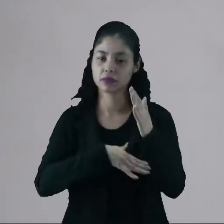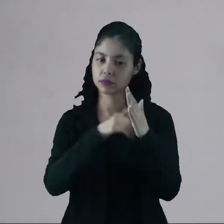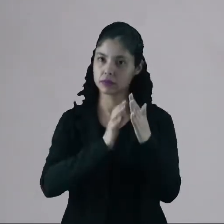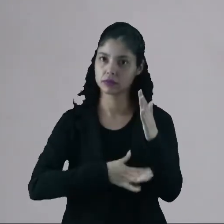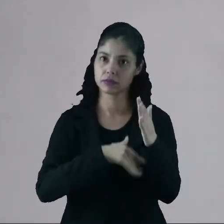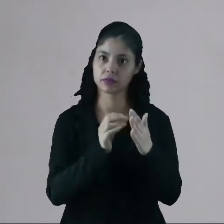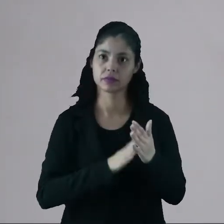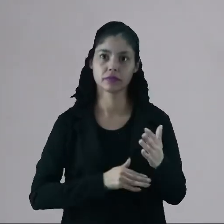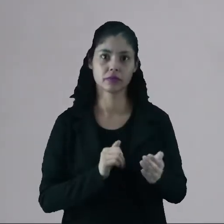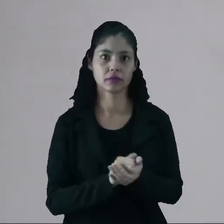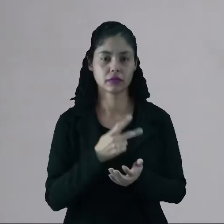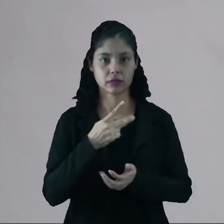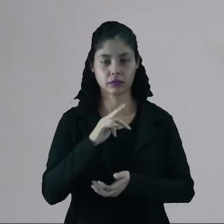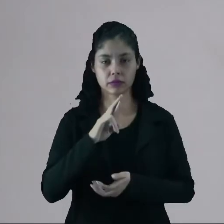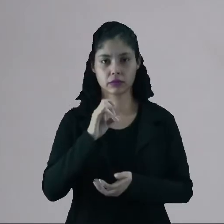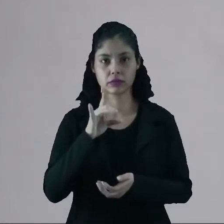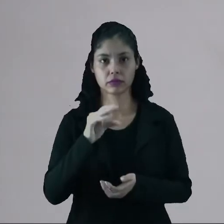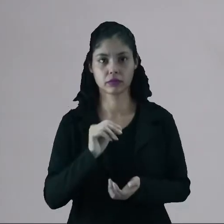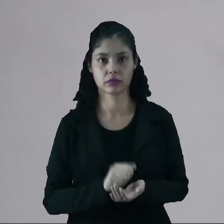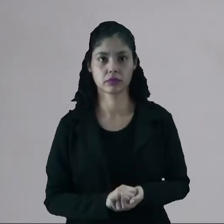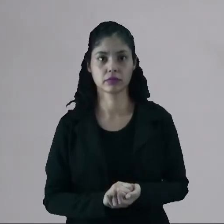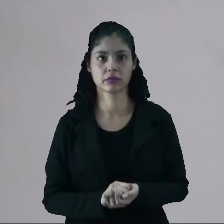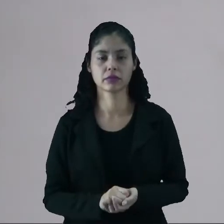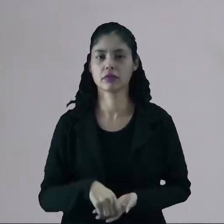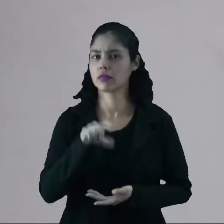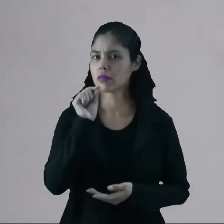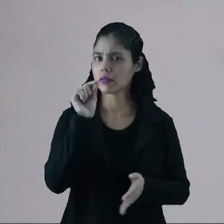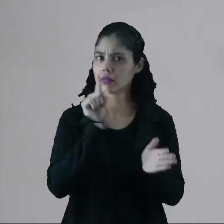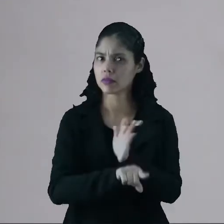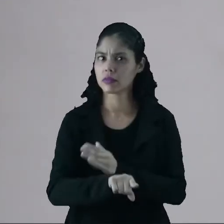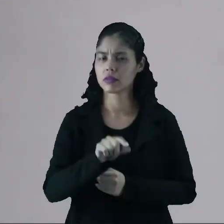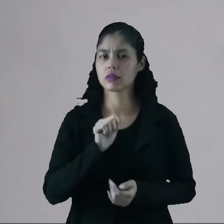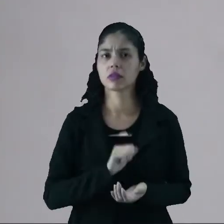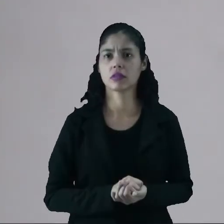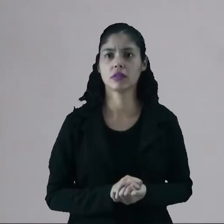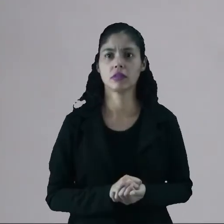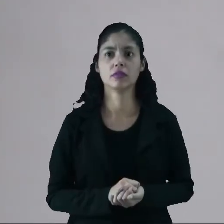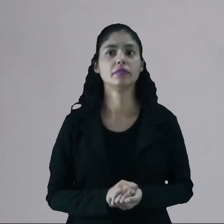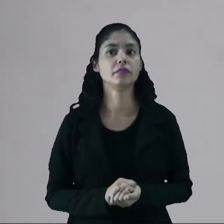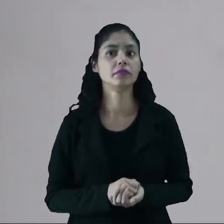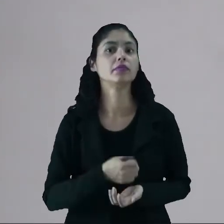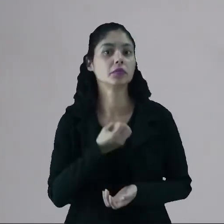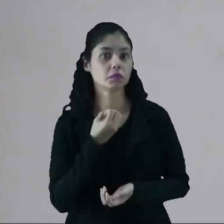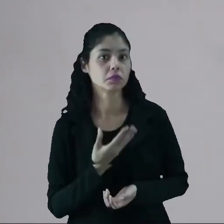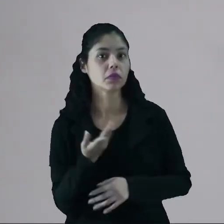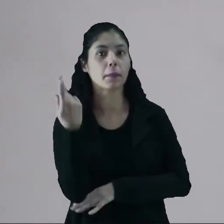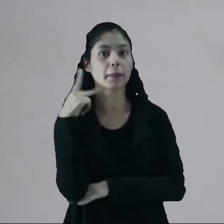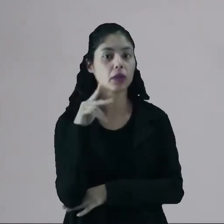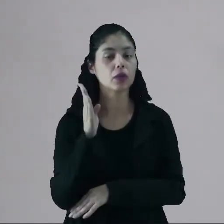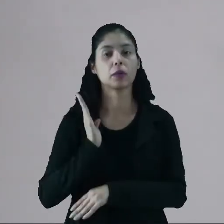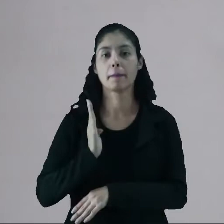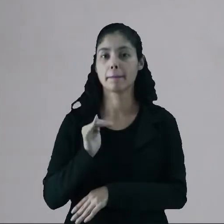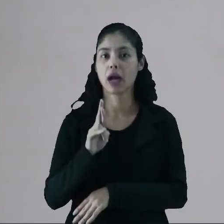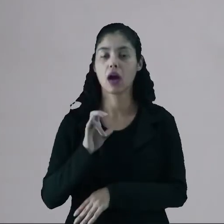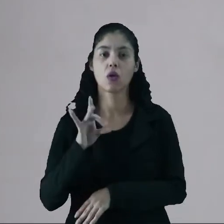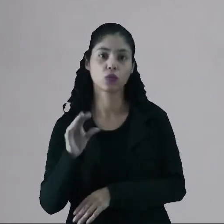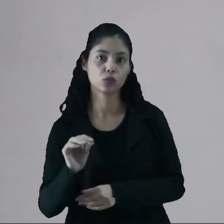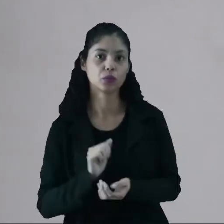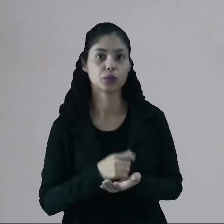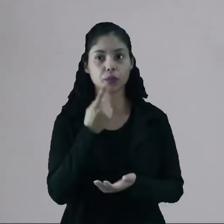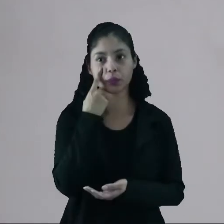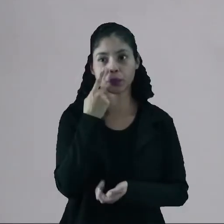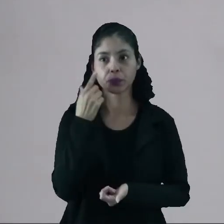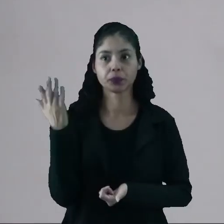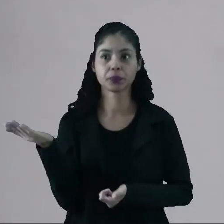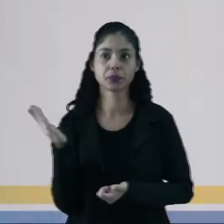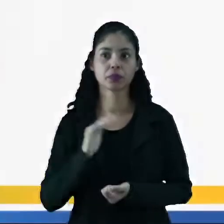pinta pintando a cena. E observe o que a questão diz. Essa obra, gente, é uma obra do período barroco. Olha